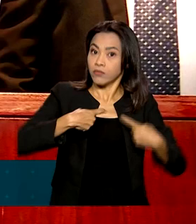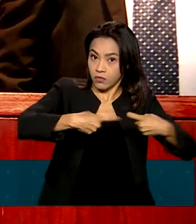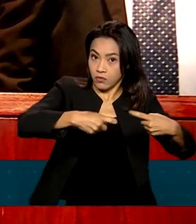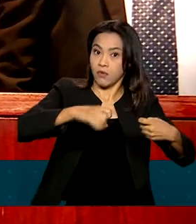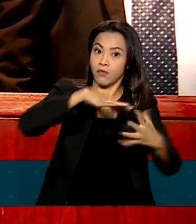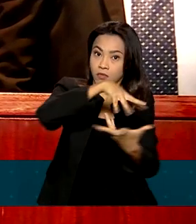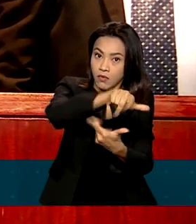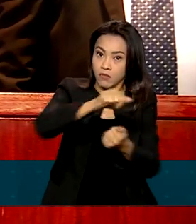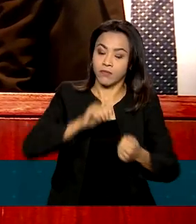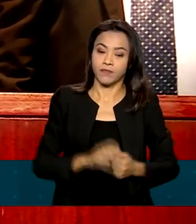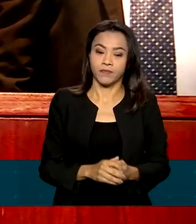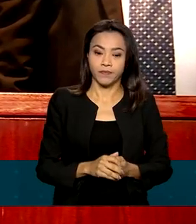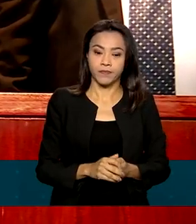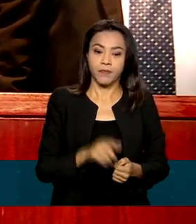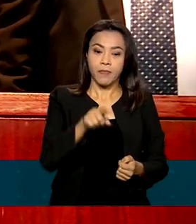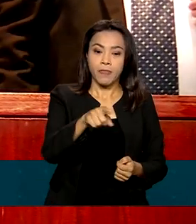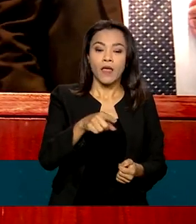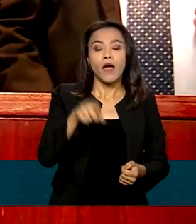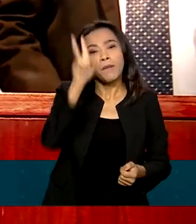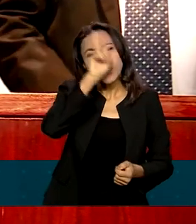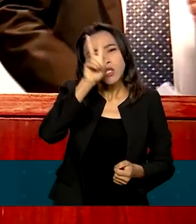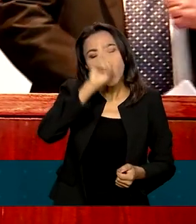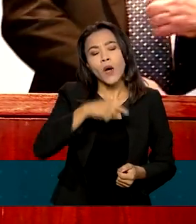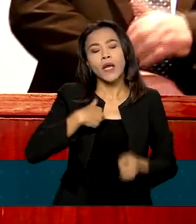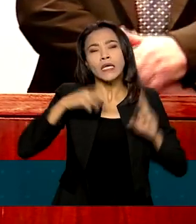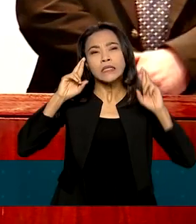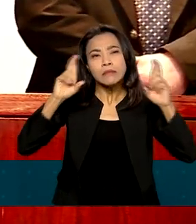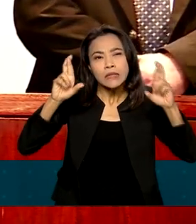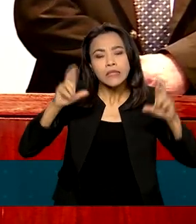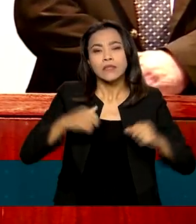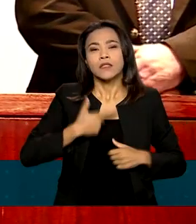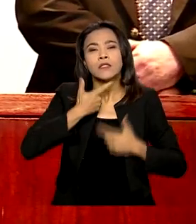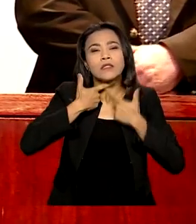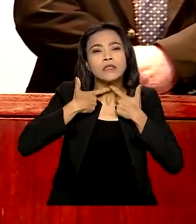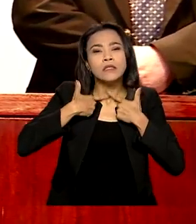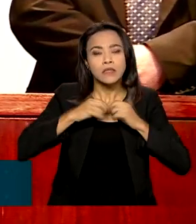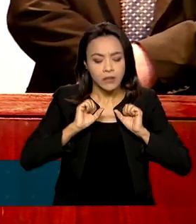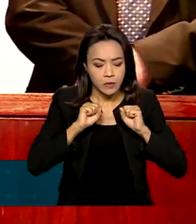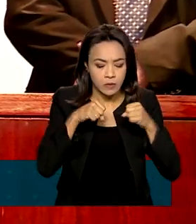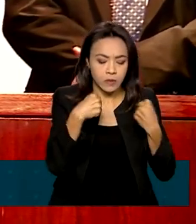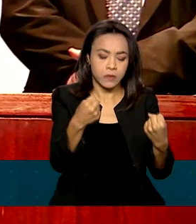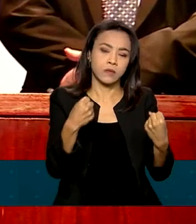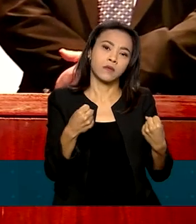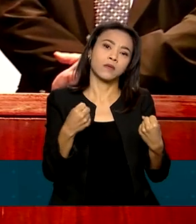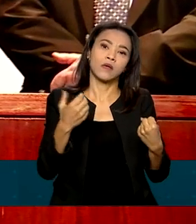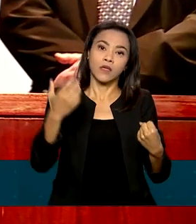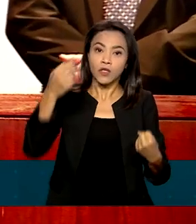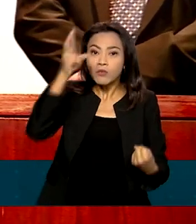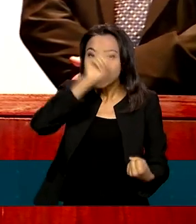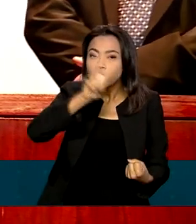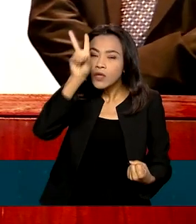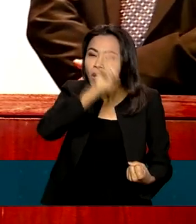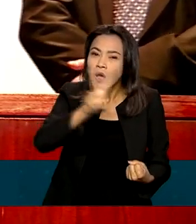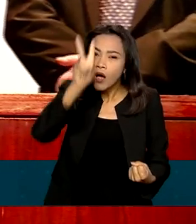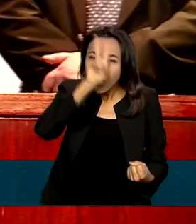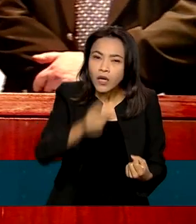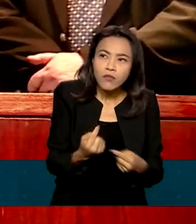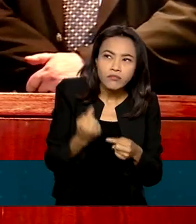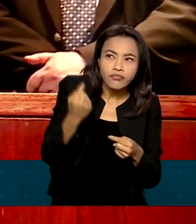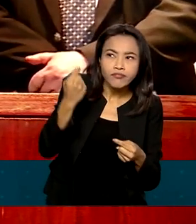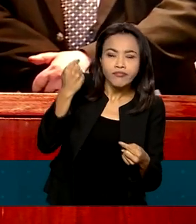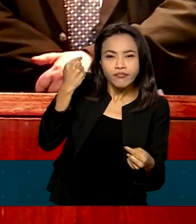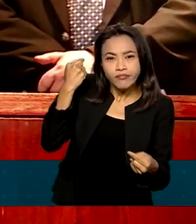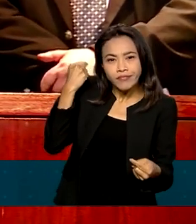otimismo, esperança e força de vontade. Uma história que constitui um